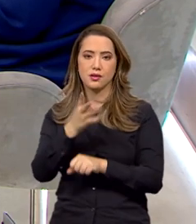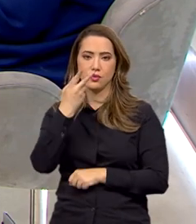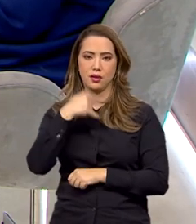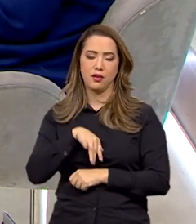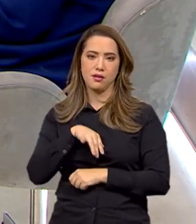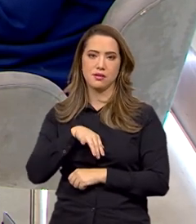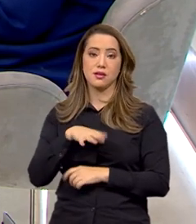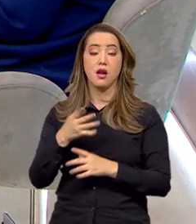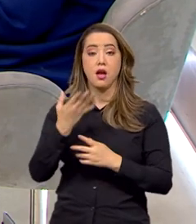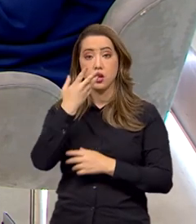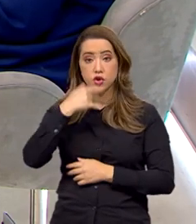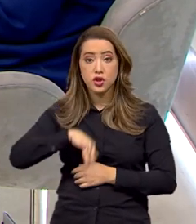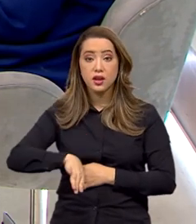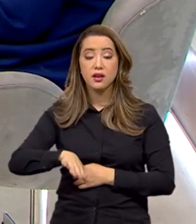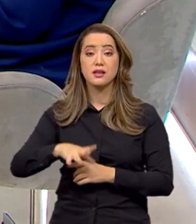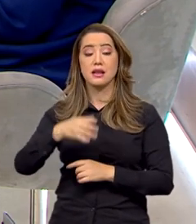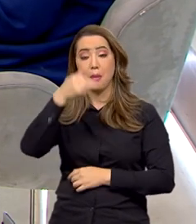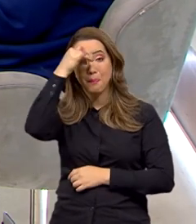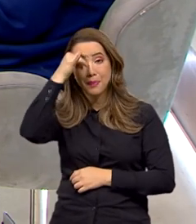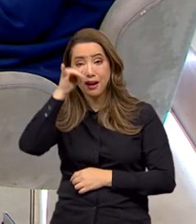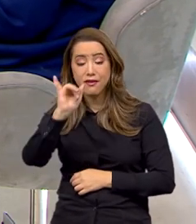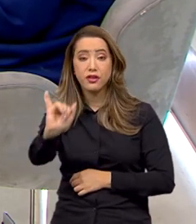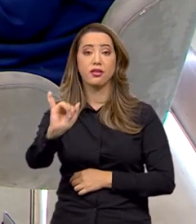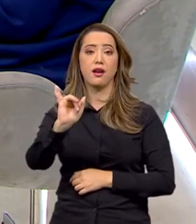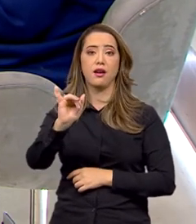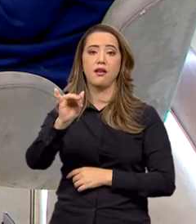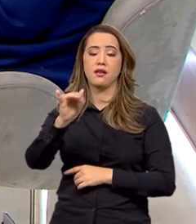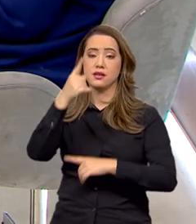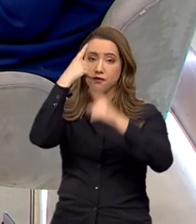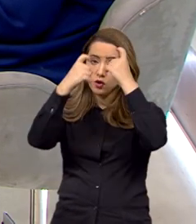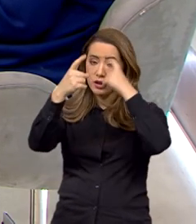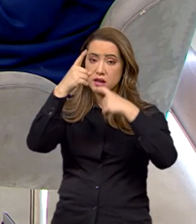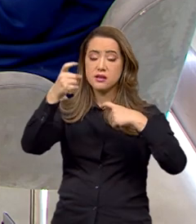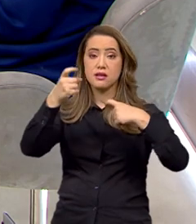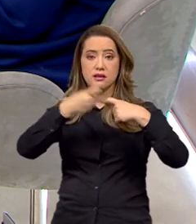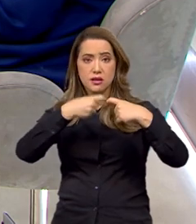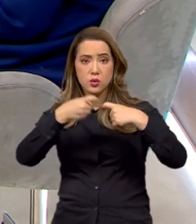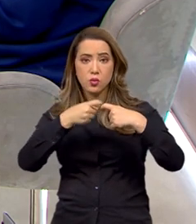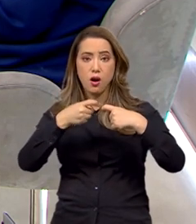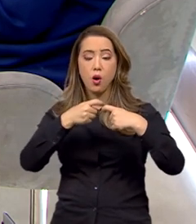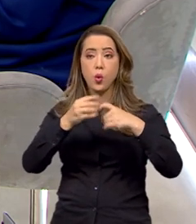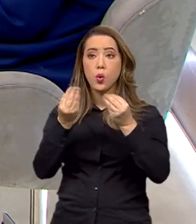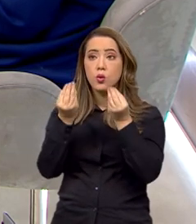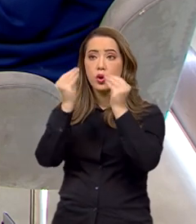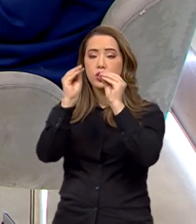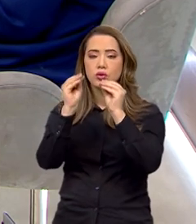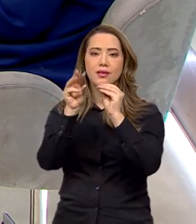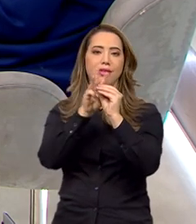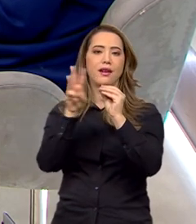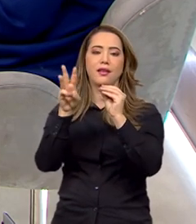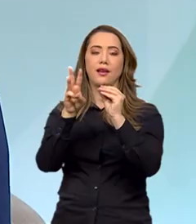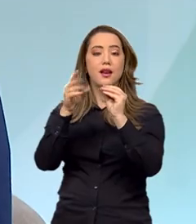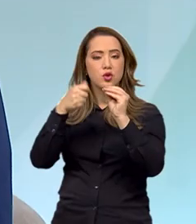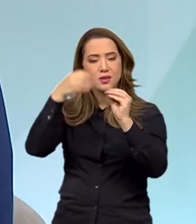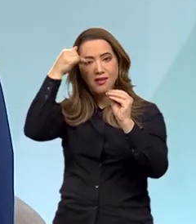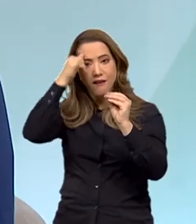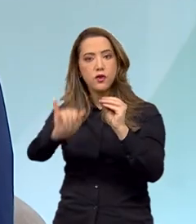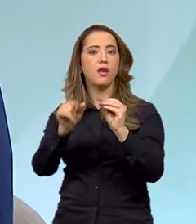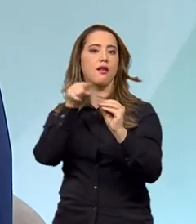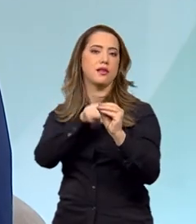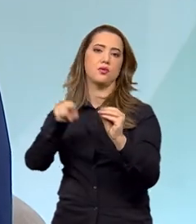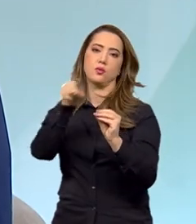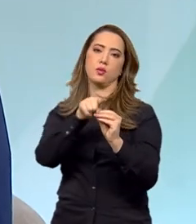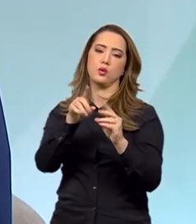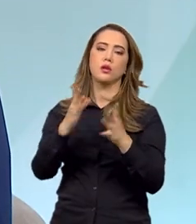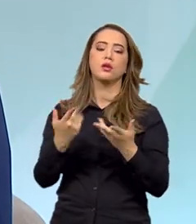o enfrentamento da violência sexual na internet. Então, o Brasil assume não só, não é só é parte dessa aliança, como tem o